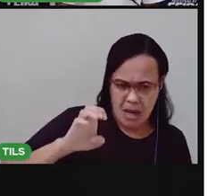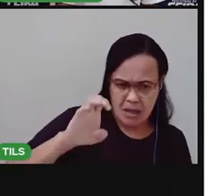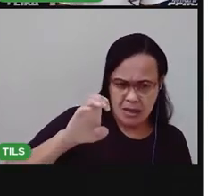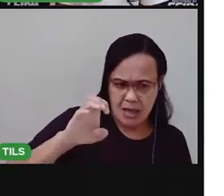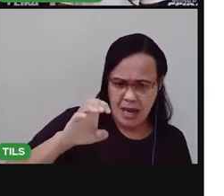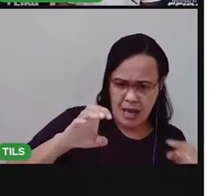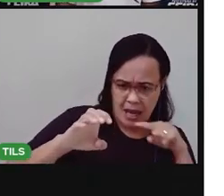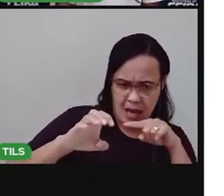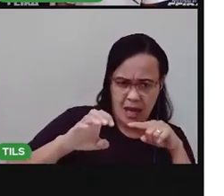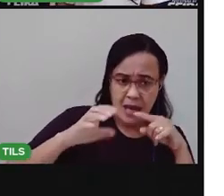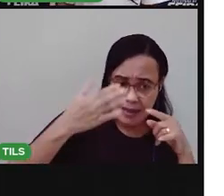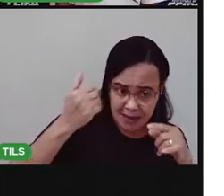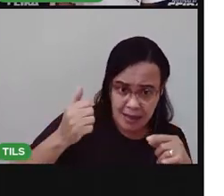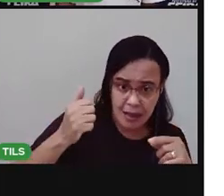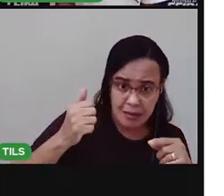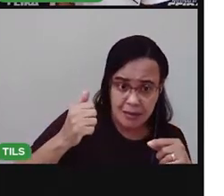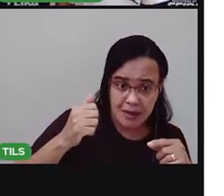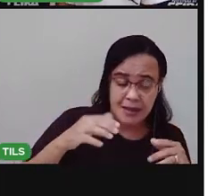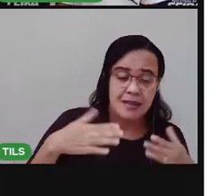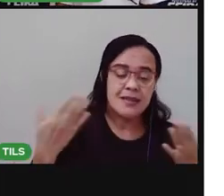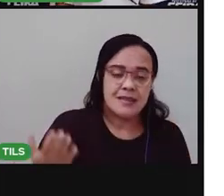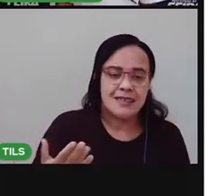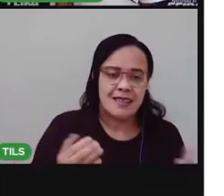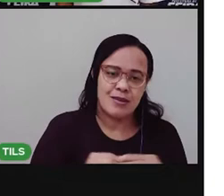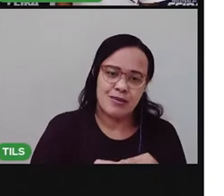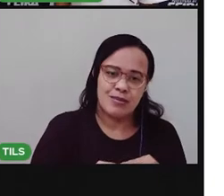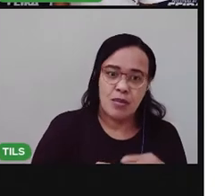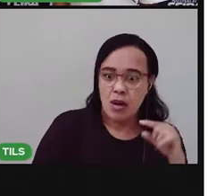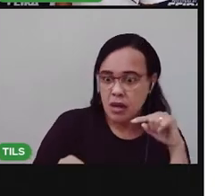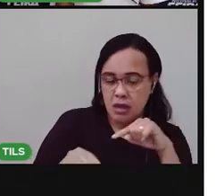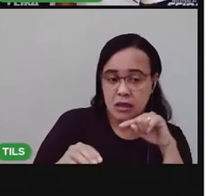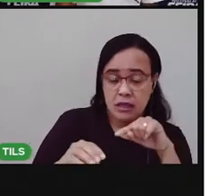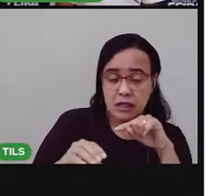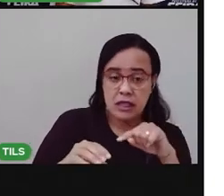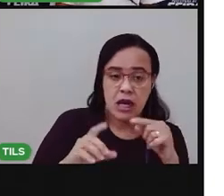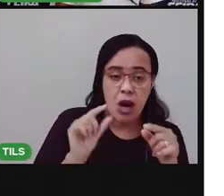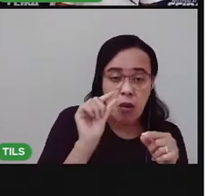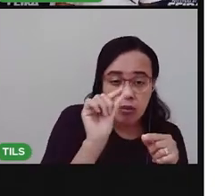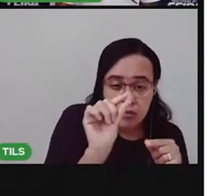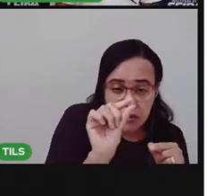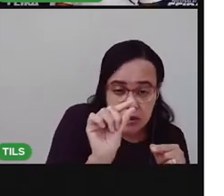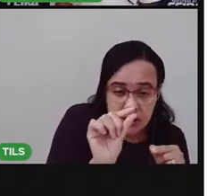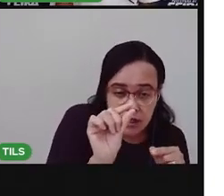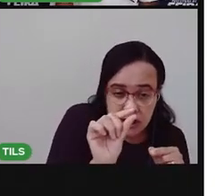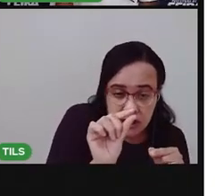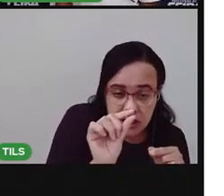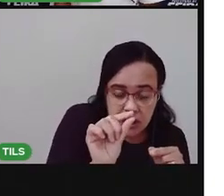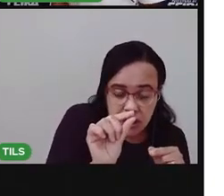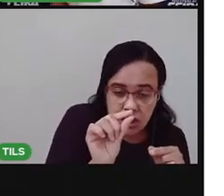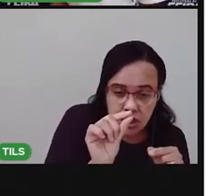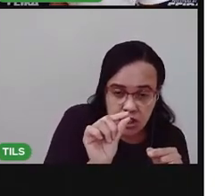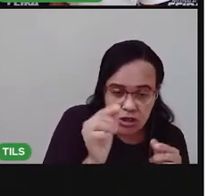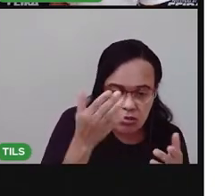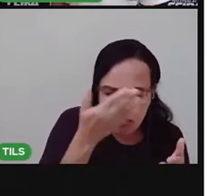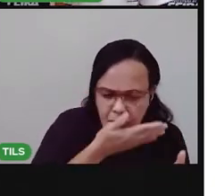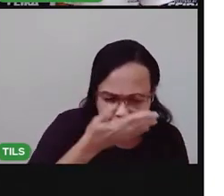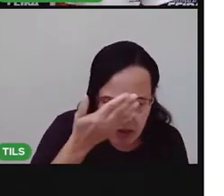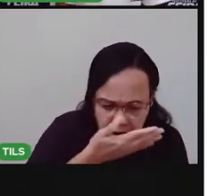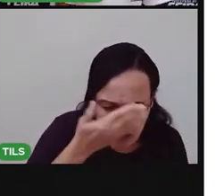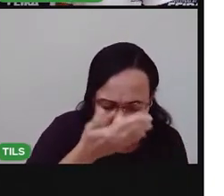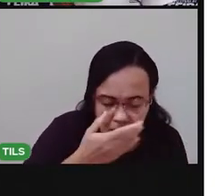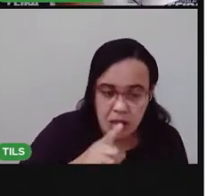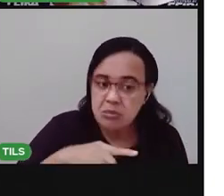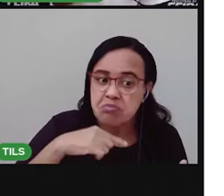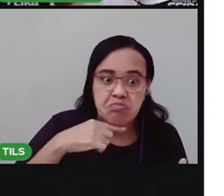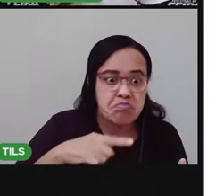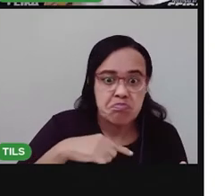fungos e bactérias são micro-organismos são micro-organismos que estão presentes em diversos